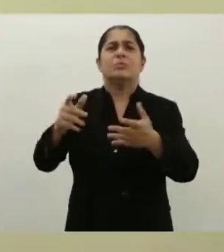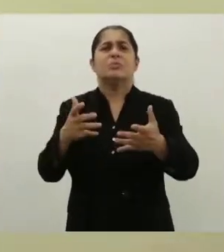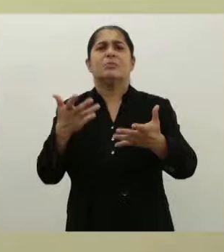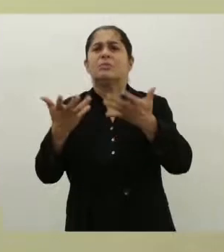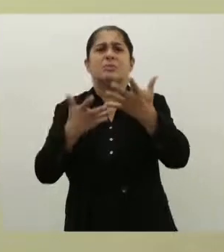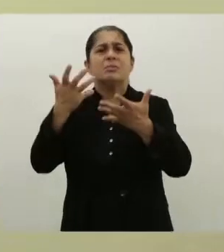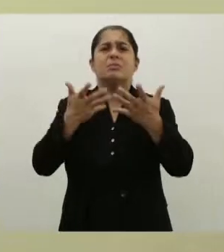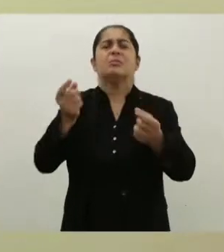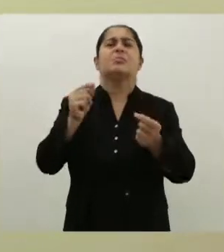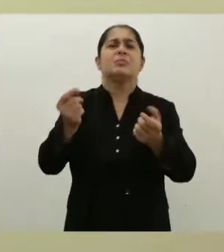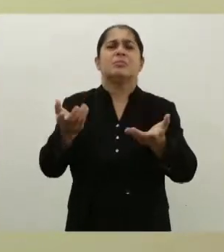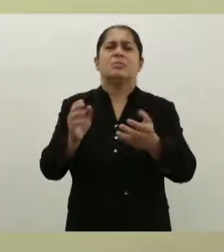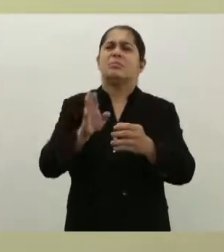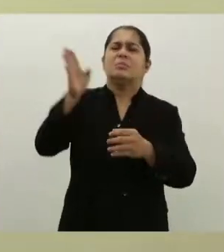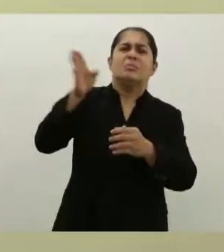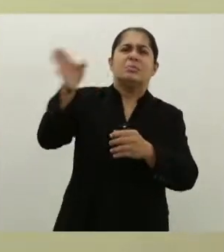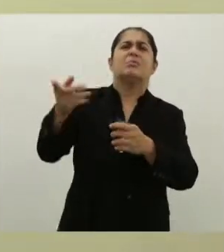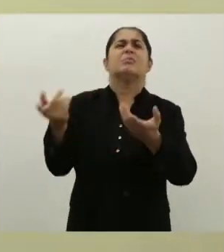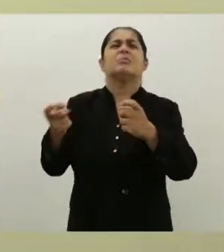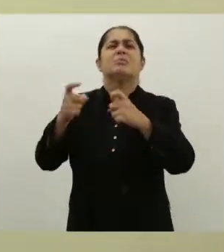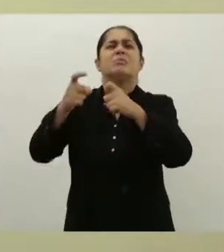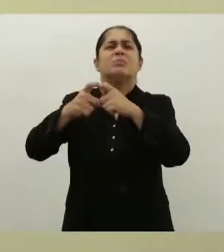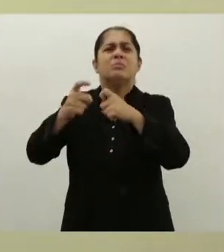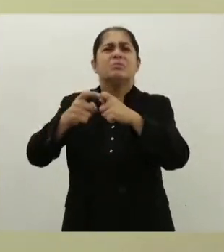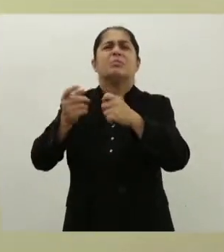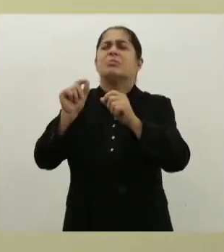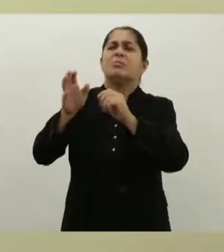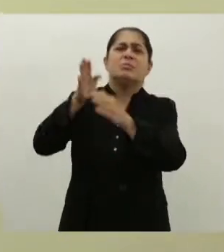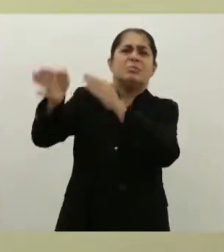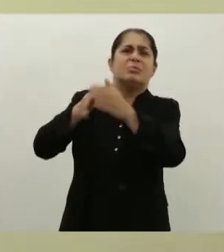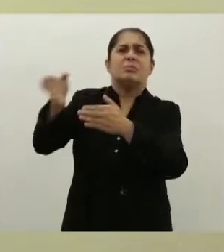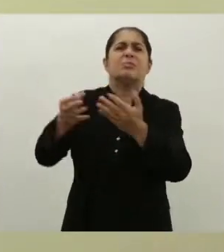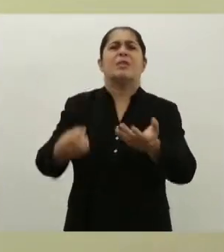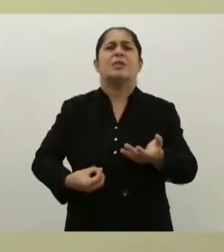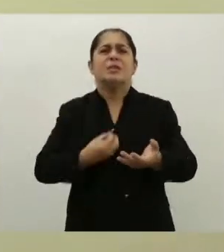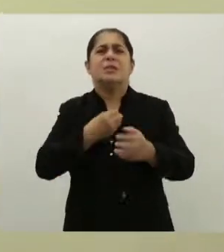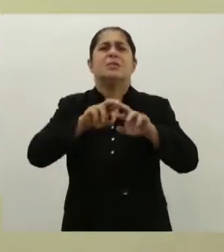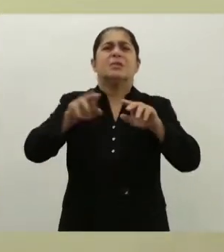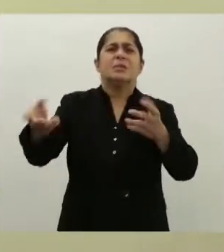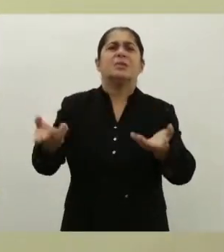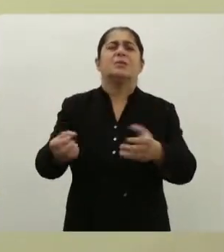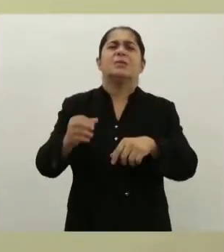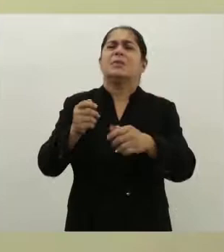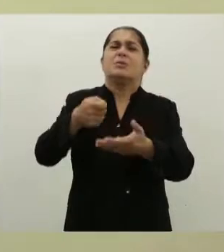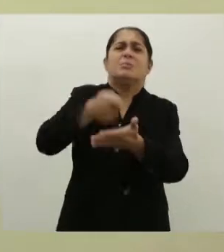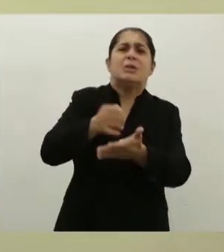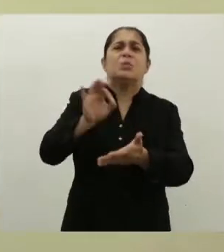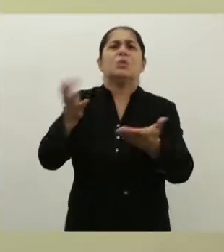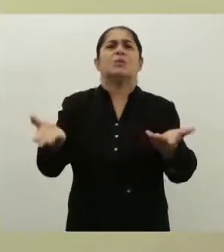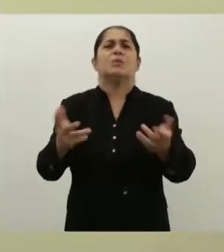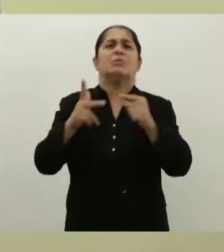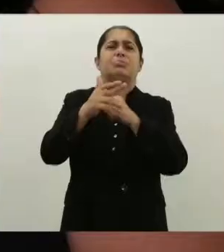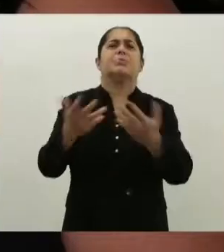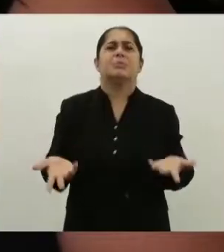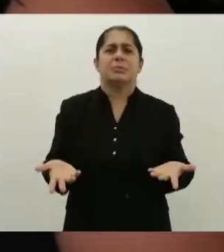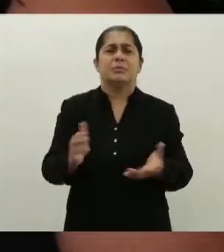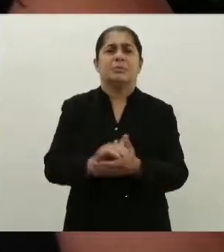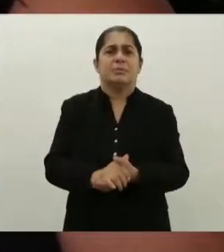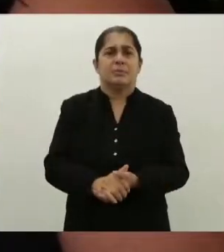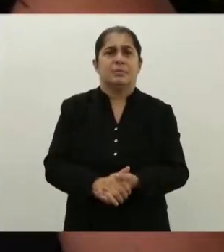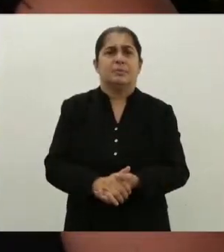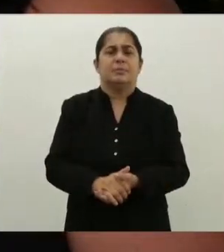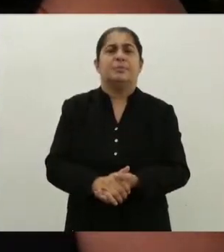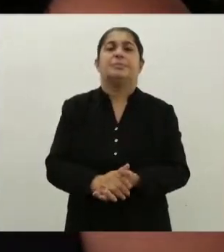agonizando no hospital laureando, porque não conseguem pagar o seu tratamento de quimioterapia, porque foi cortado. Os